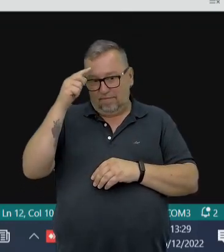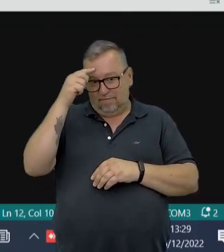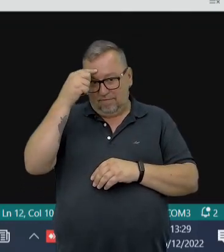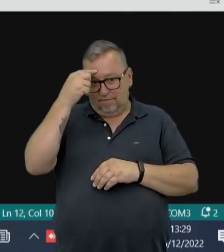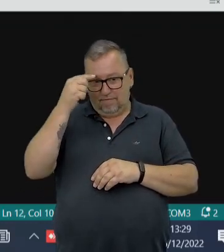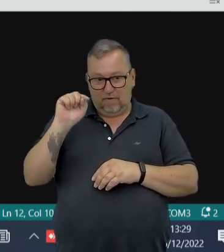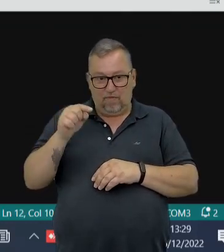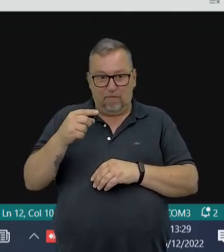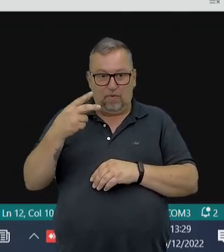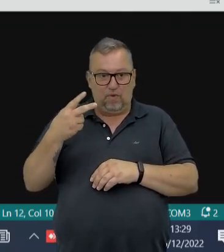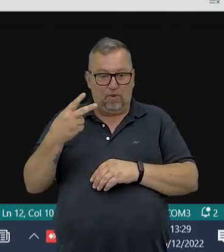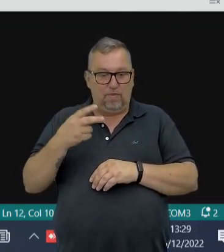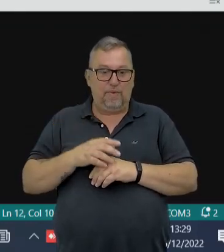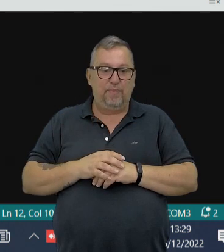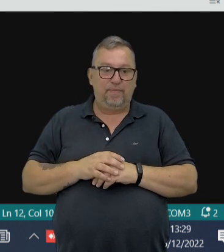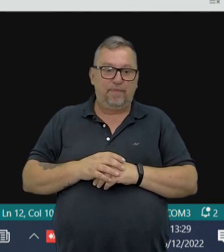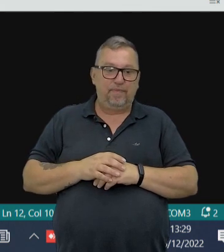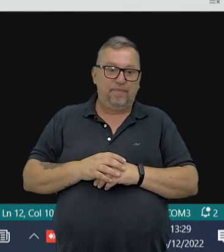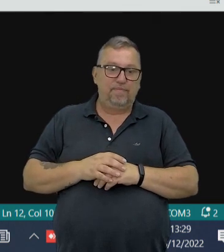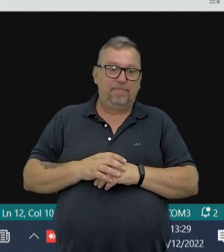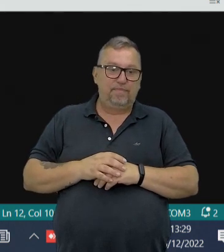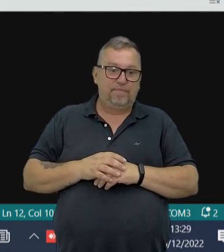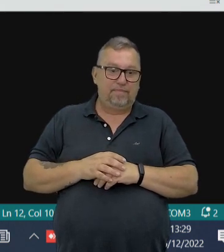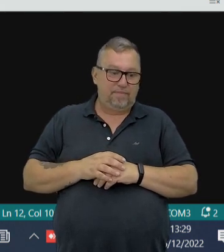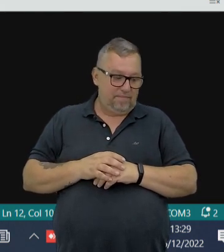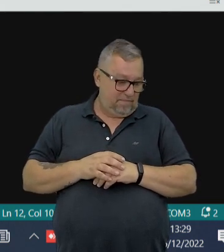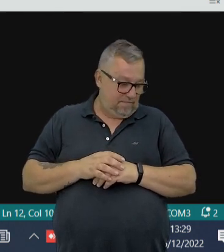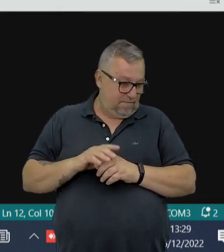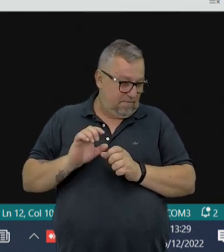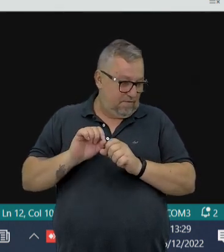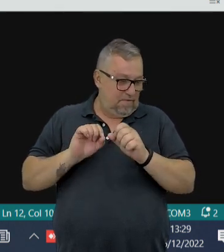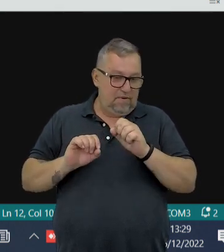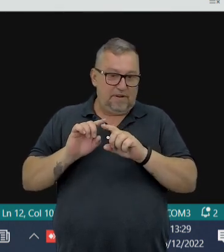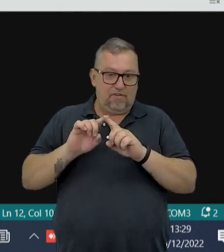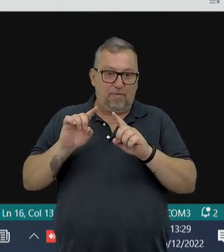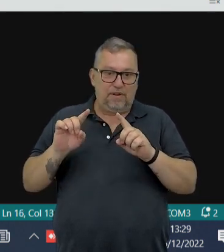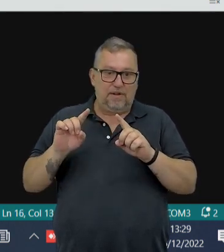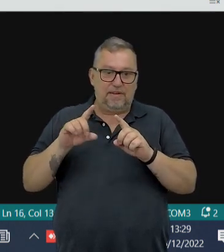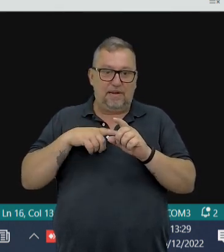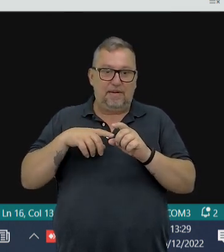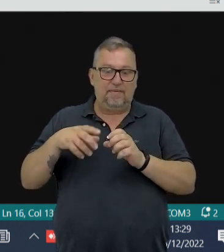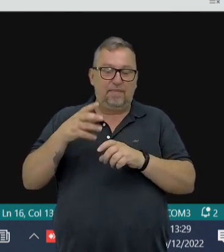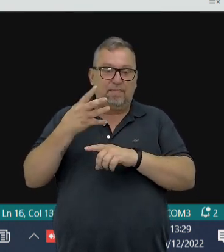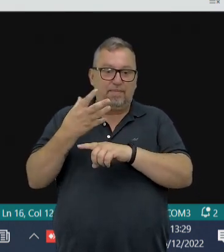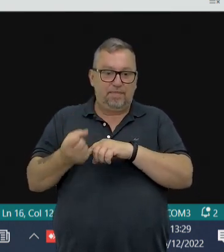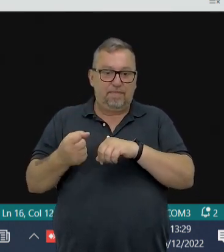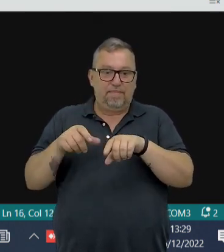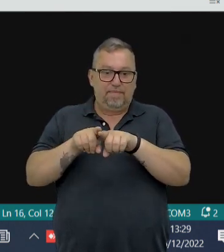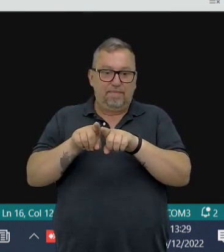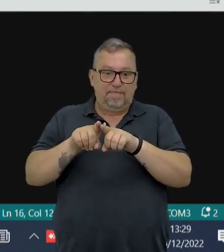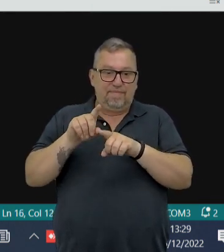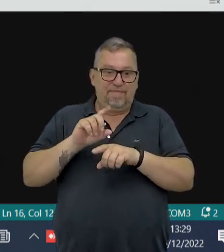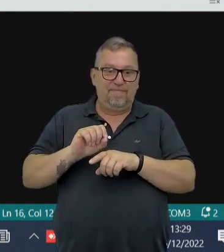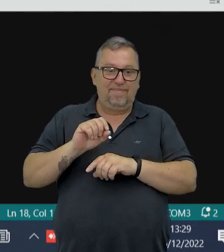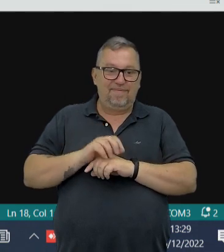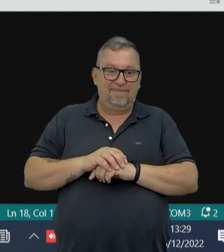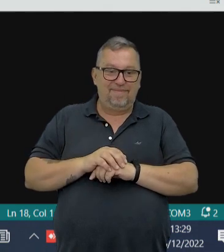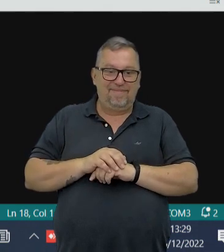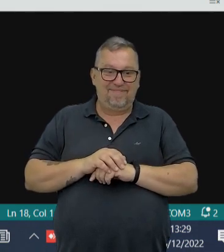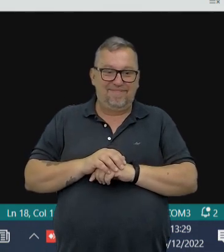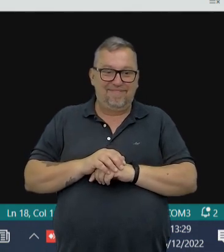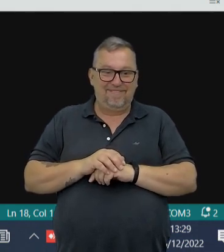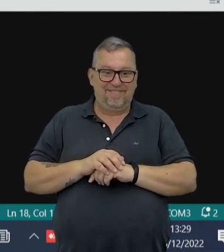no lugar de mil, eu escrevi dois mil. E eu vou deixar ele apagado um décimo de segundo. Vou colocar cem.